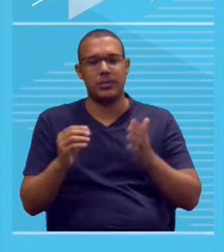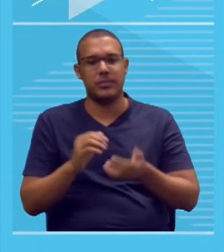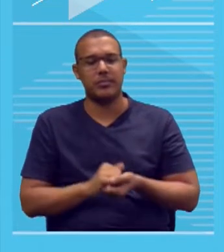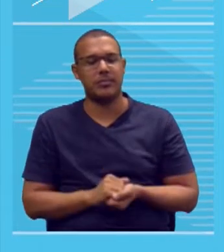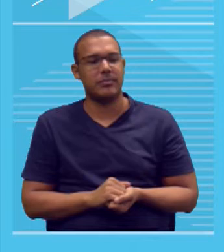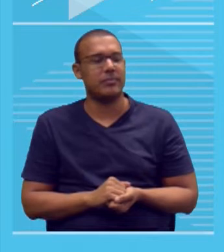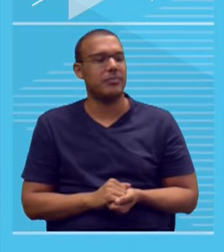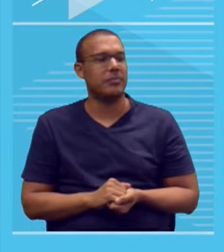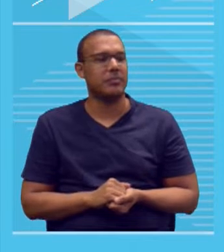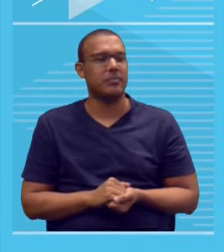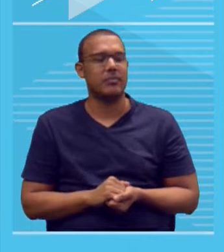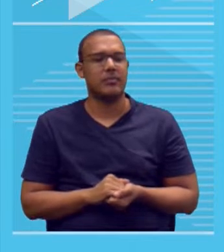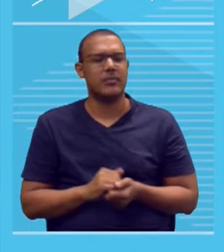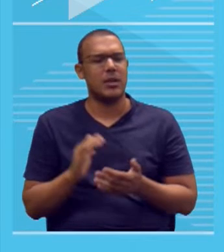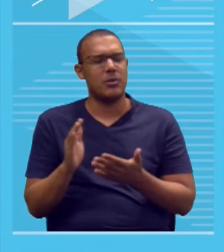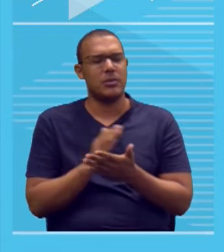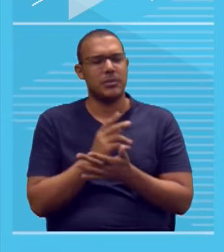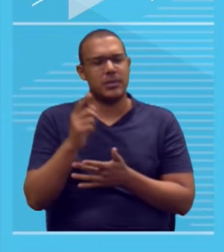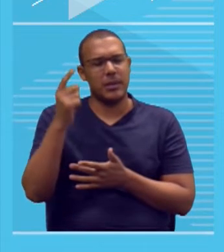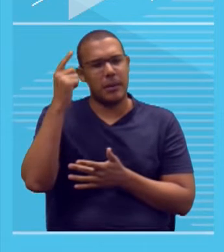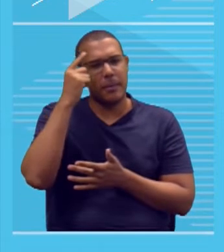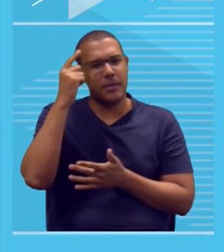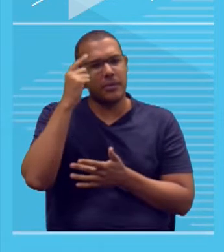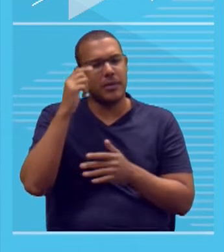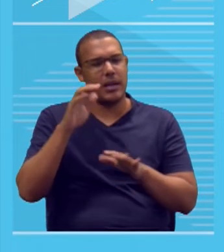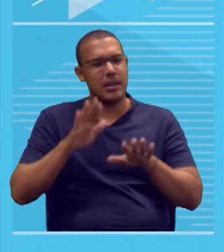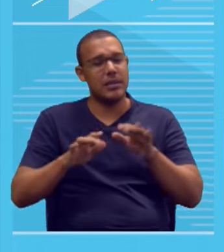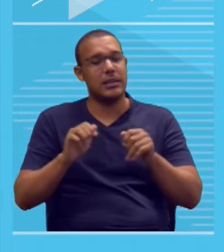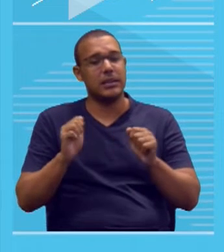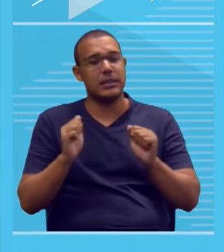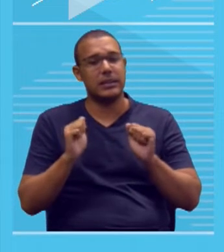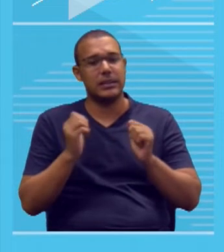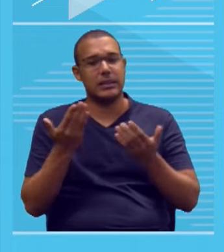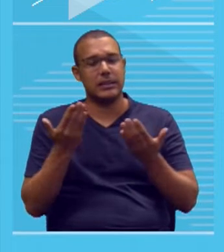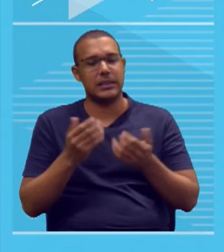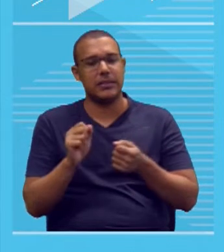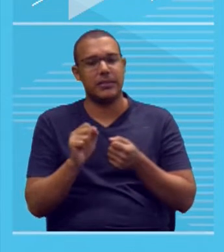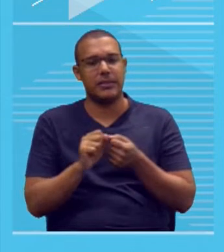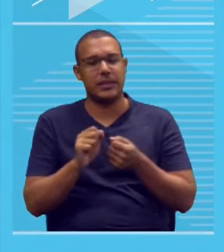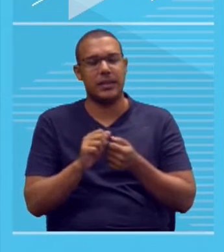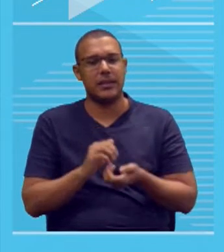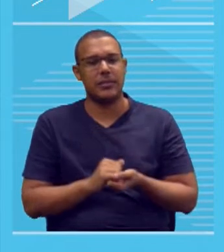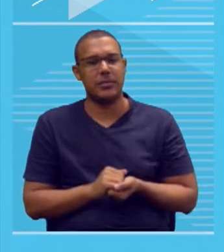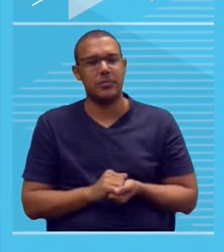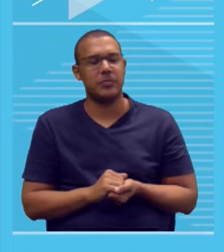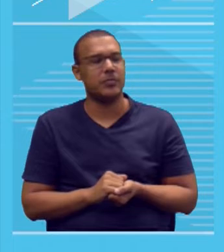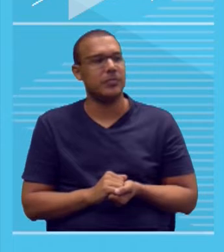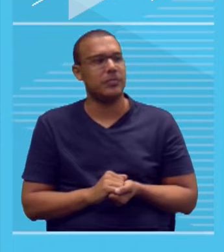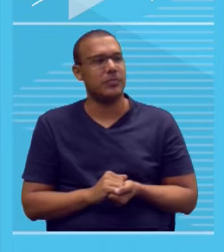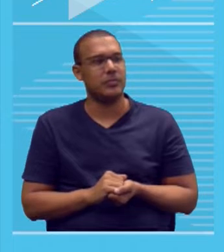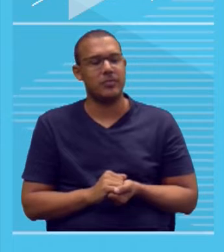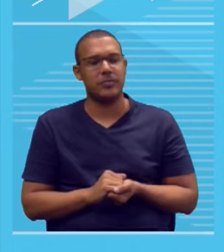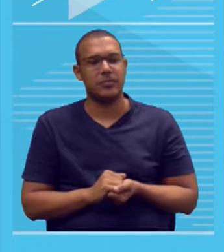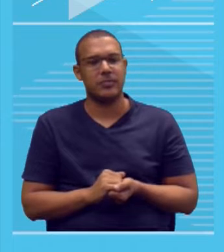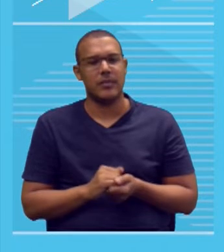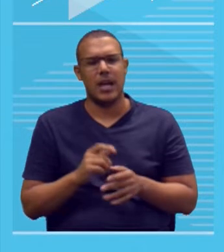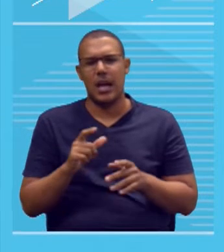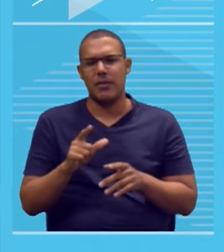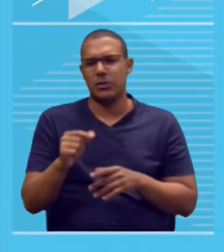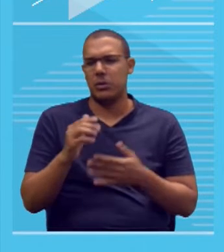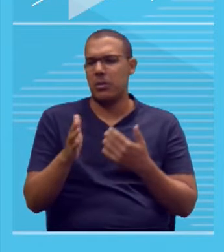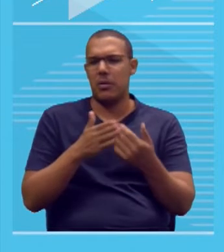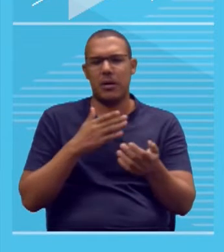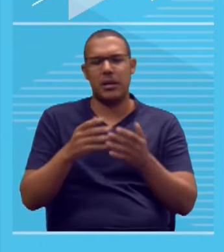vai pensar e já fez, inclusive, né? Não só pensou como executou. Ah, vou pegar bem aí um texto qualquer,